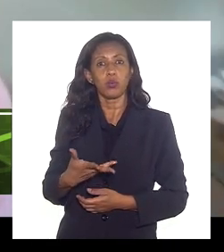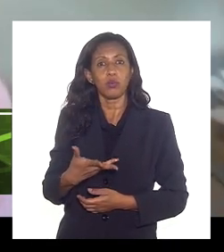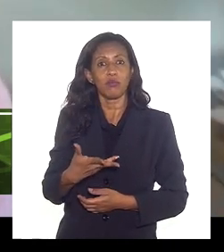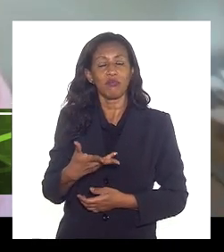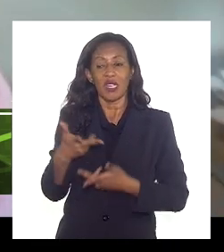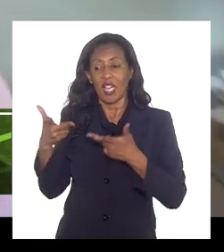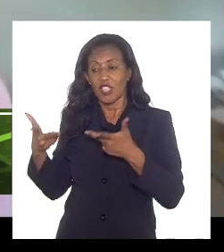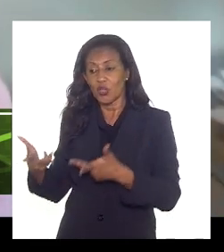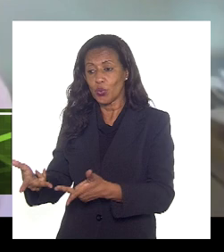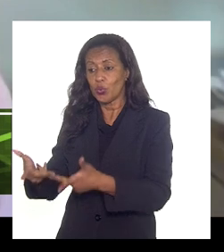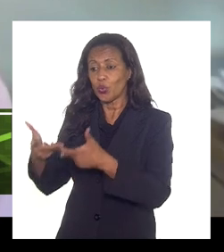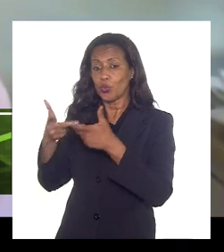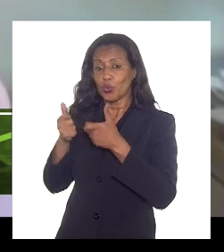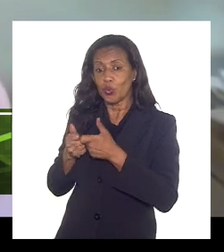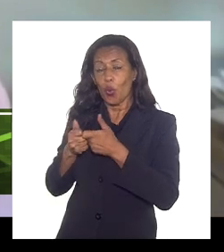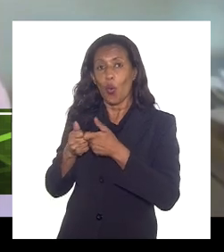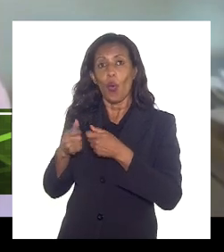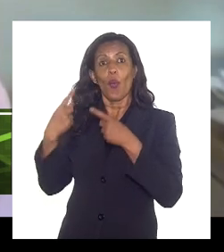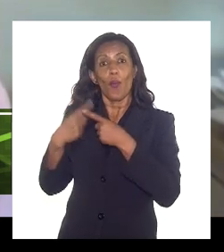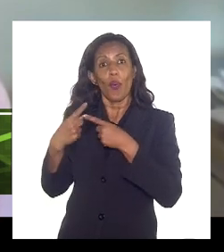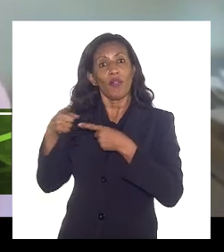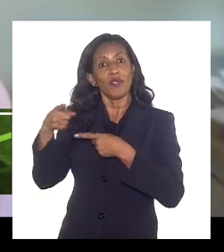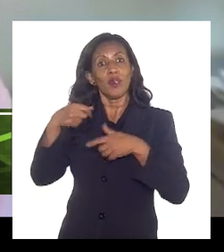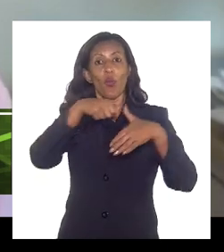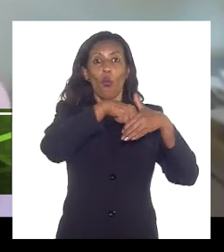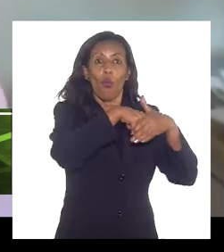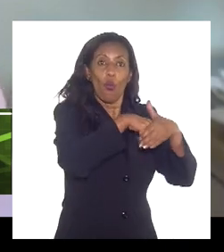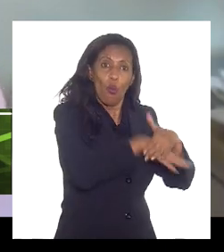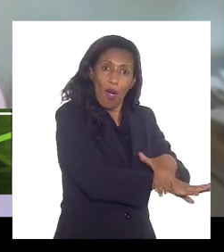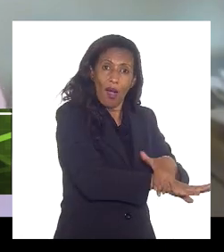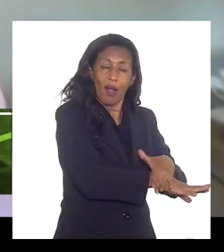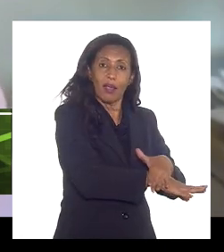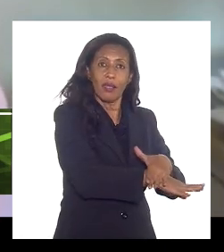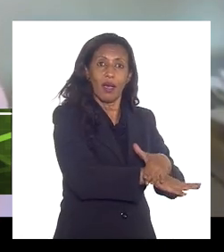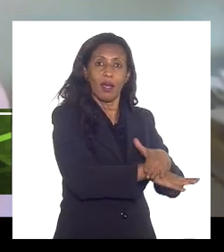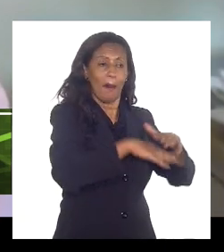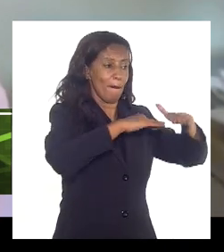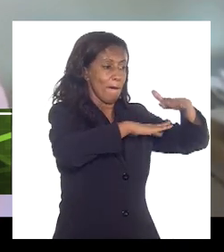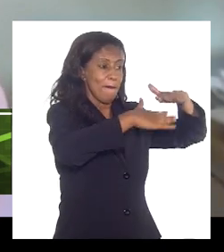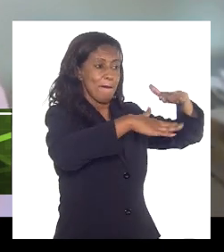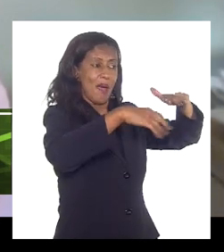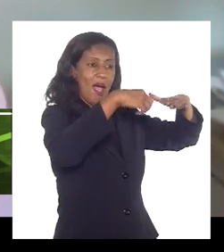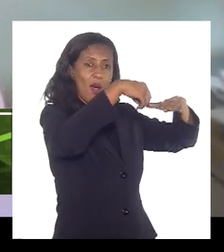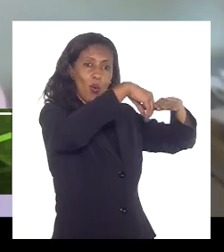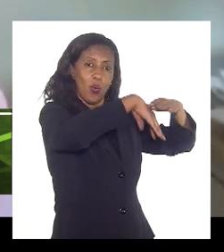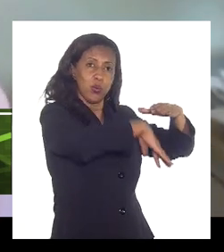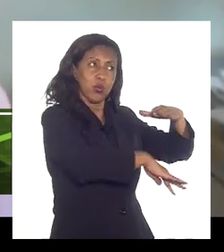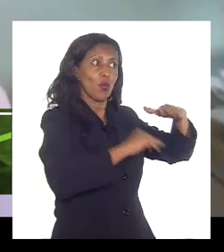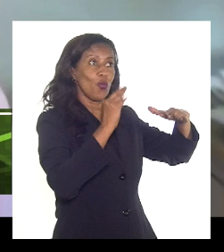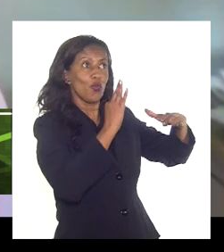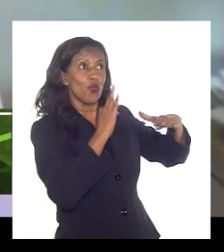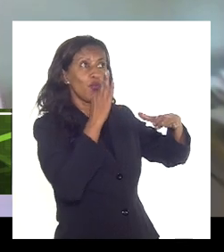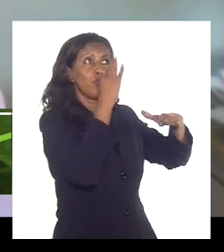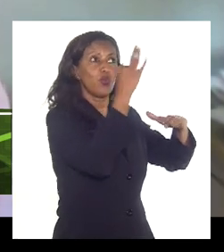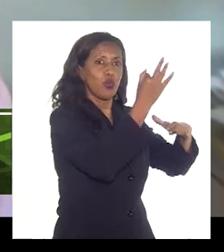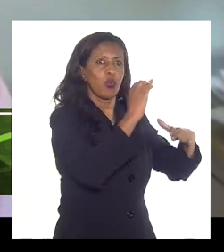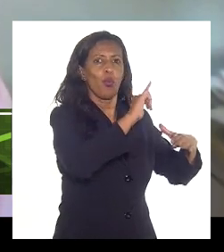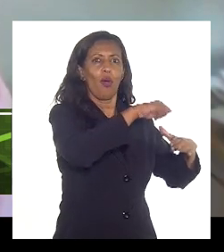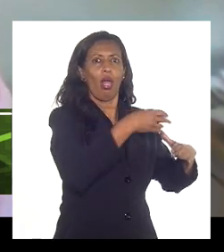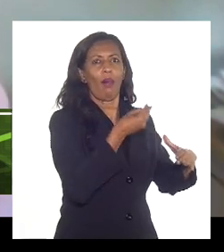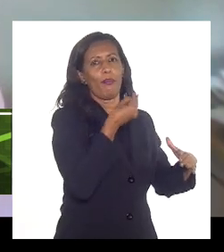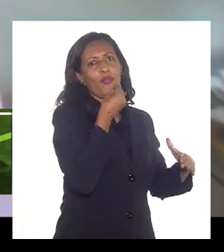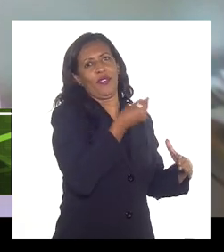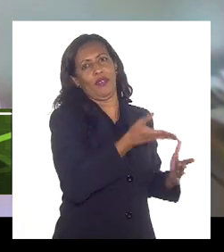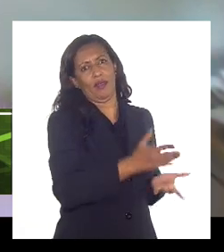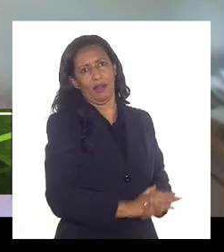fatura porque eu sou em tese guarda no fundo do mar para um dia ser reaproveitado e